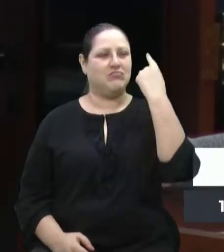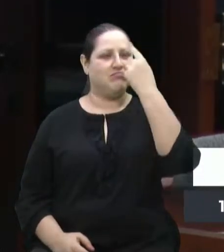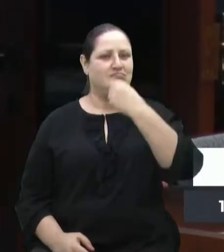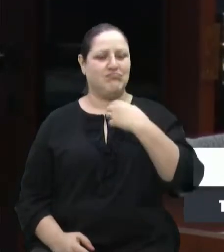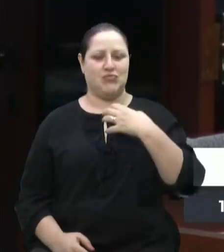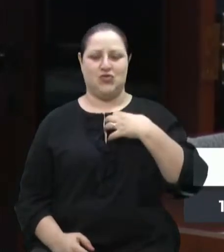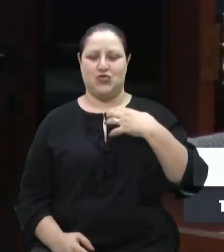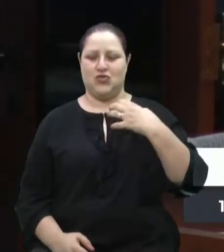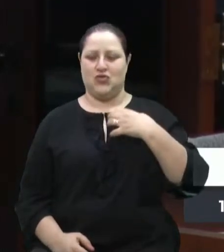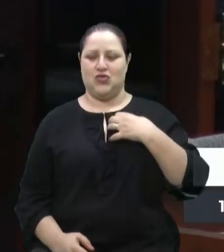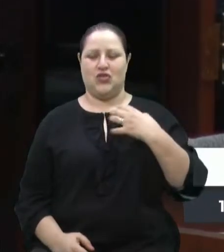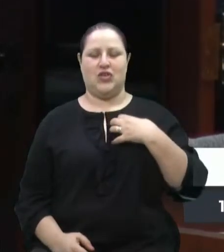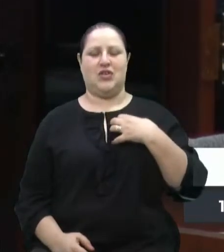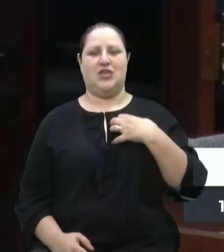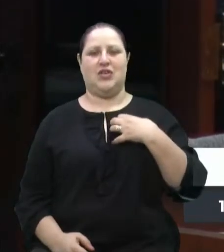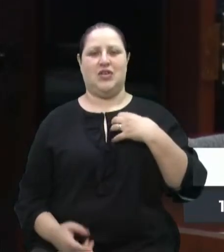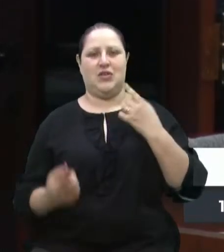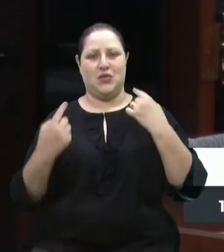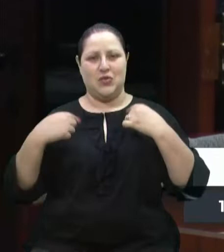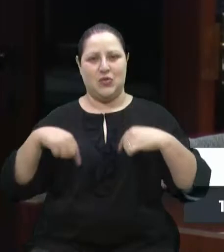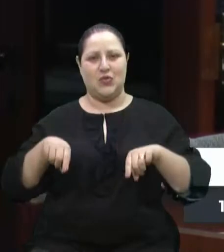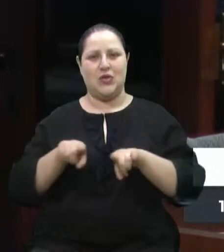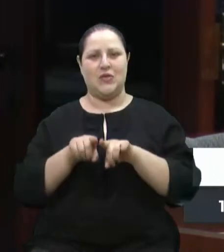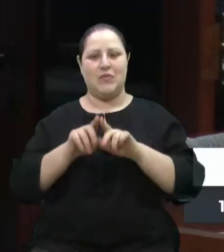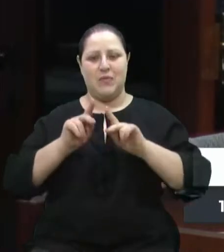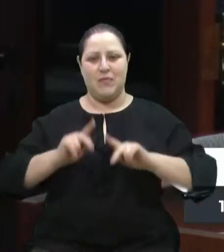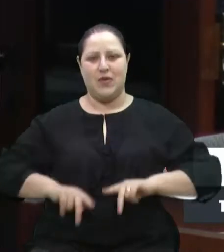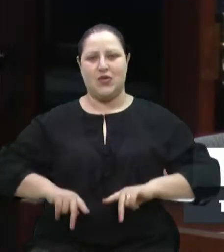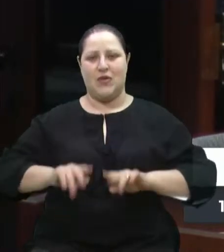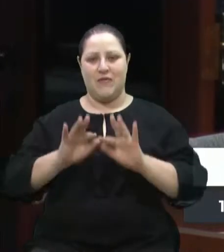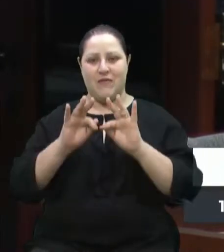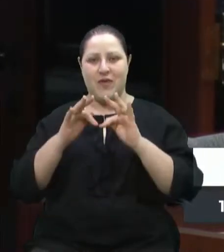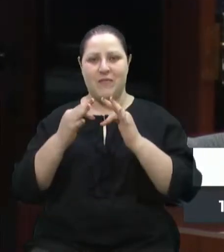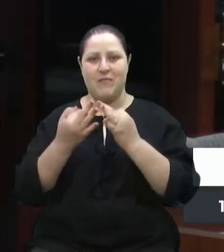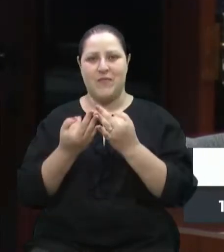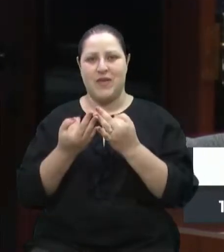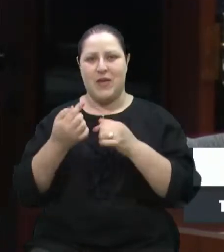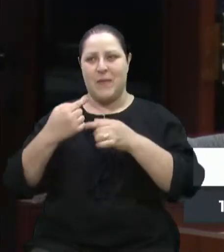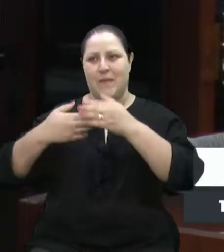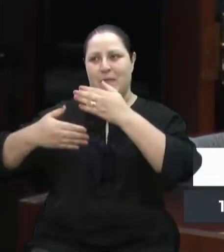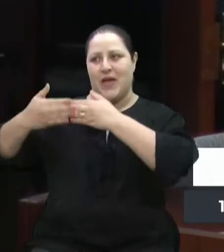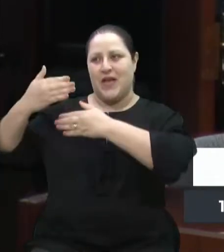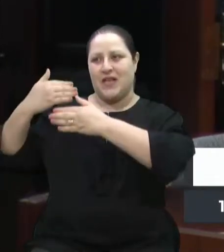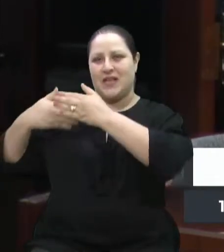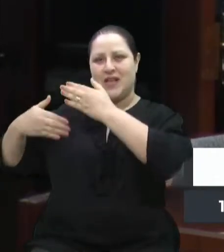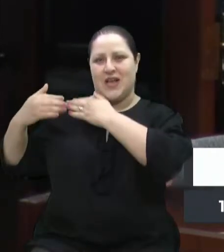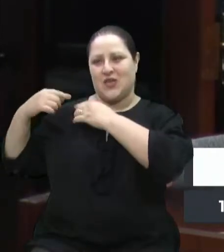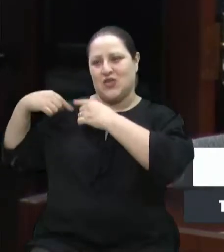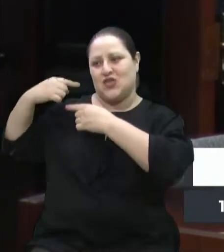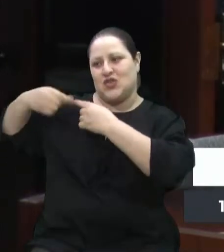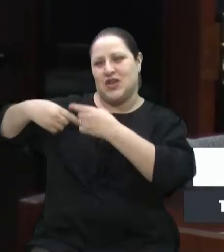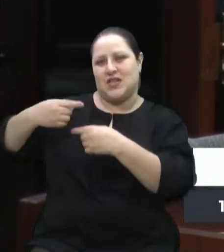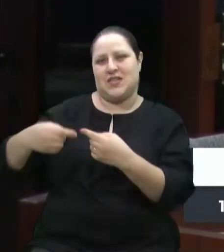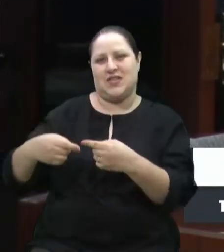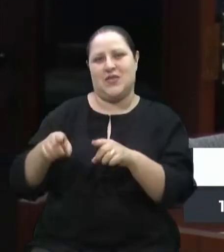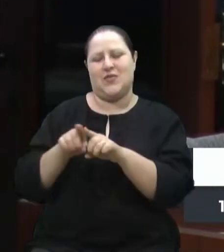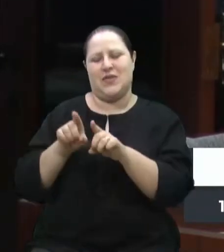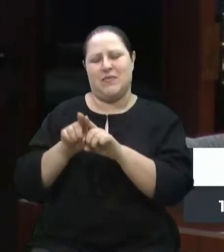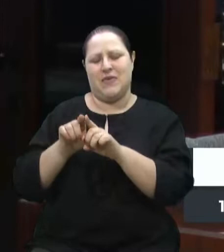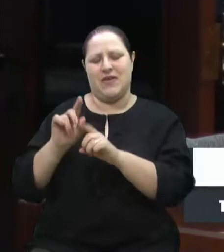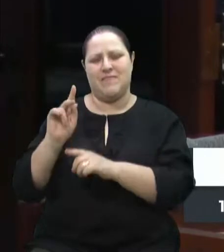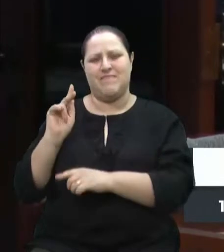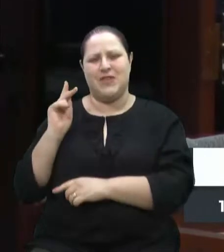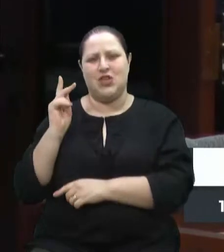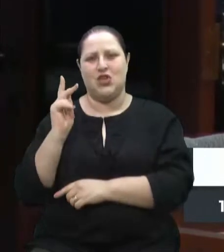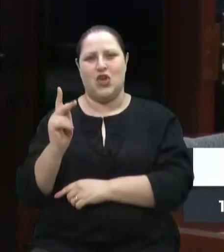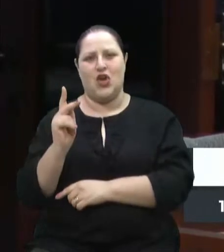gostar dos nossos antepassados e, principalmente, nos orgulhar e muito da nossa história. E eu